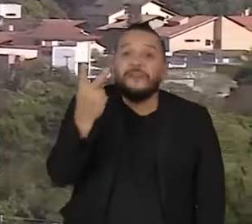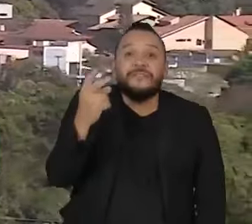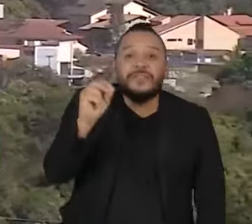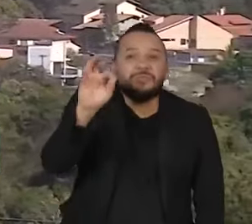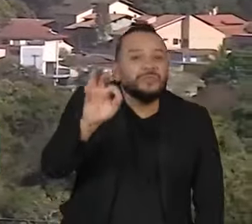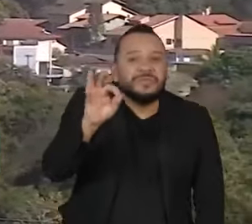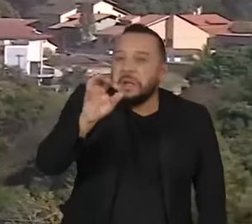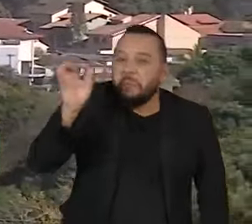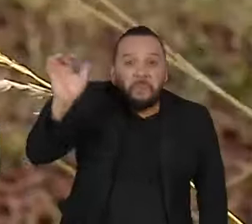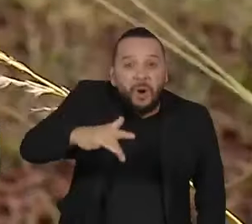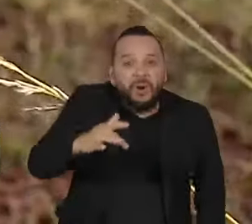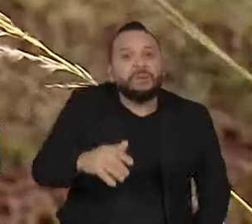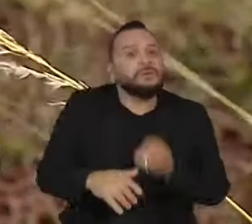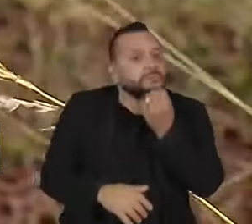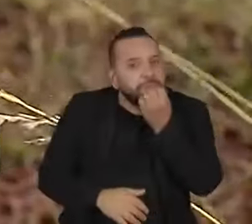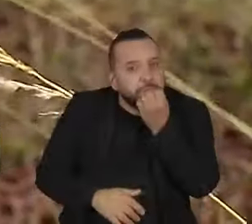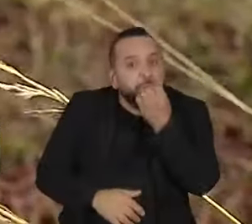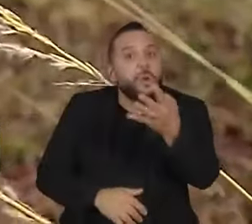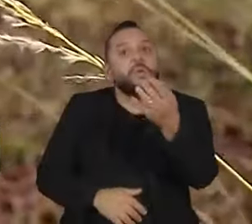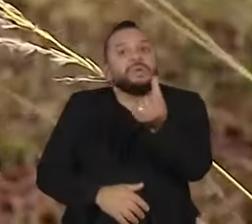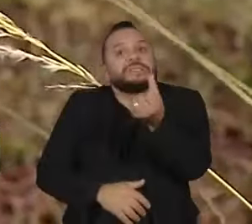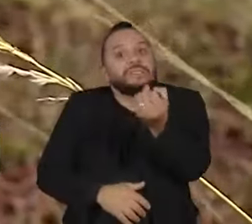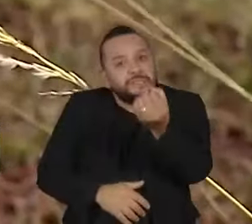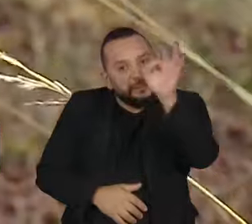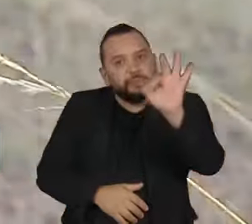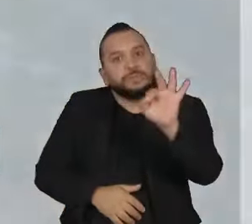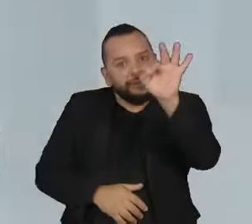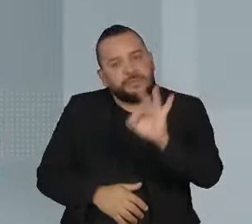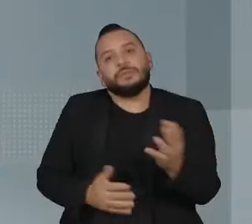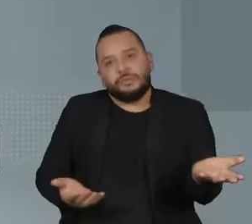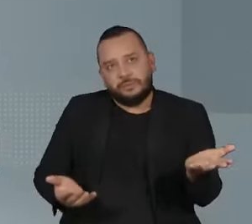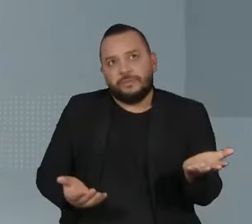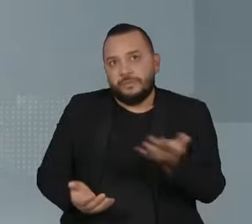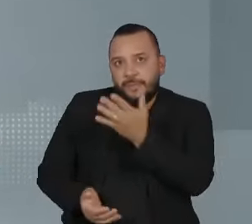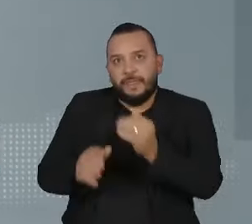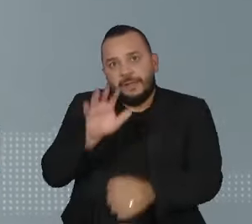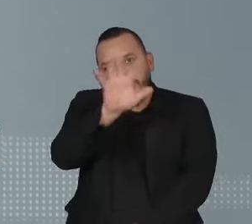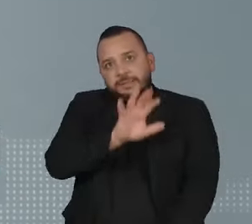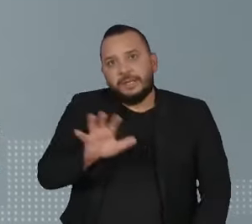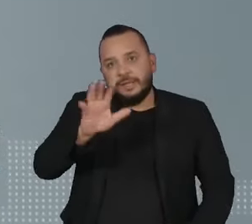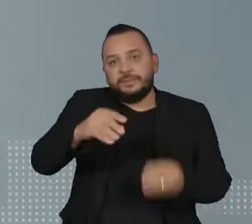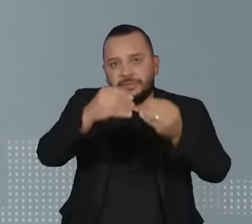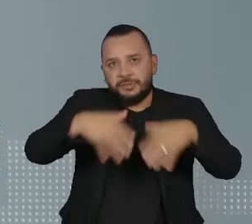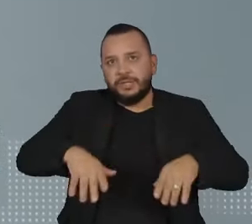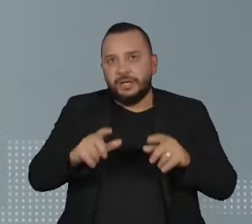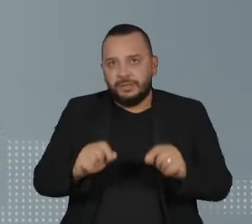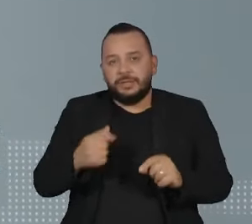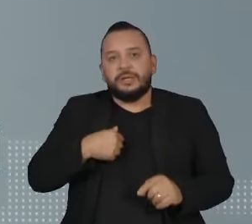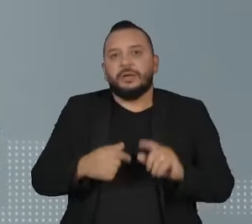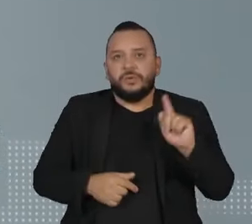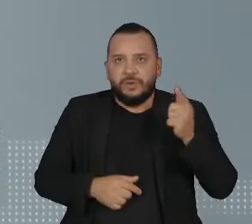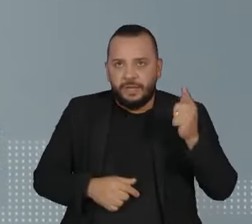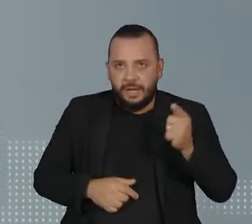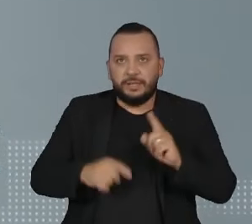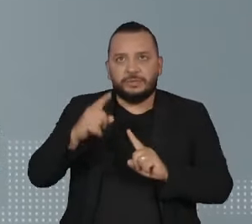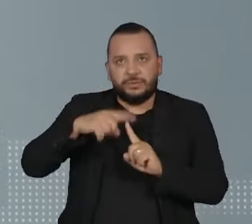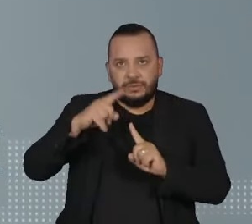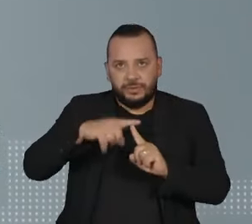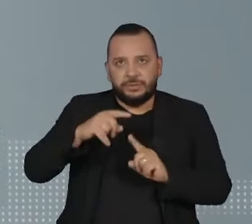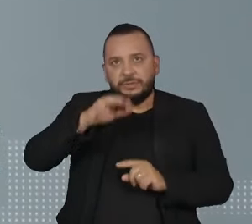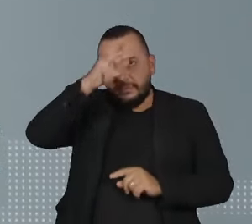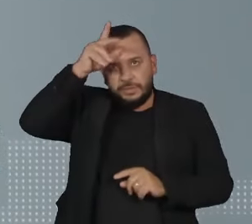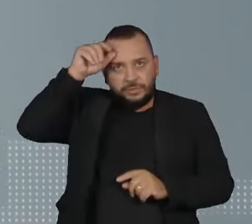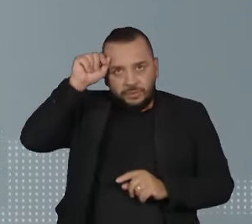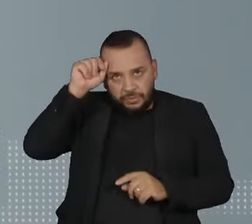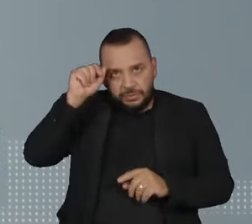ideais 60%, segundo a Organização Mundial da Saúde. Os estados afetados pelo tempo seco são Goiás, Tocantins, Mato